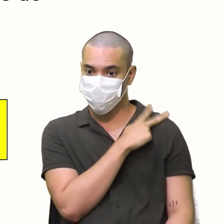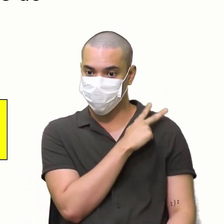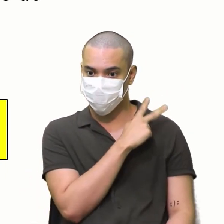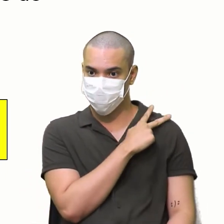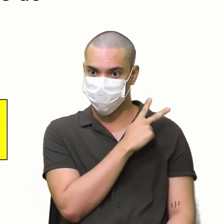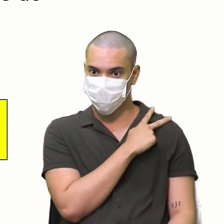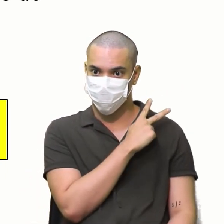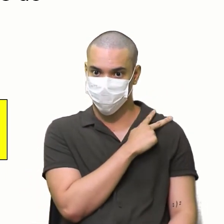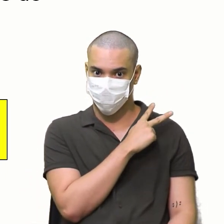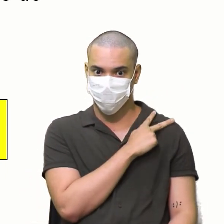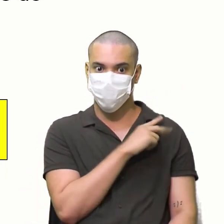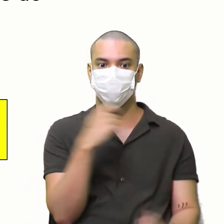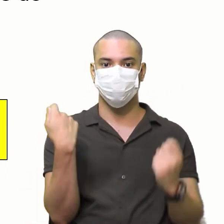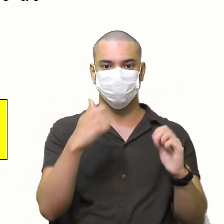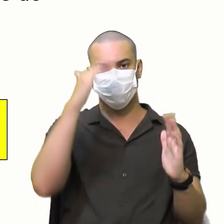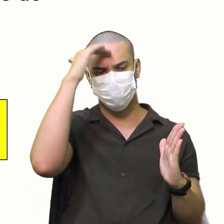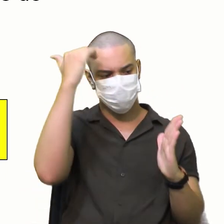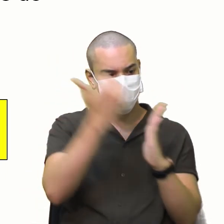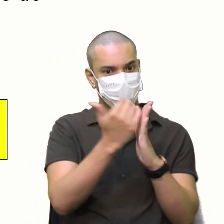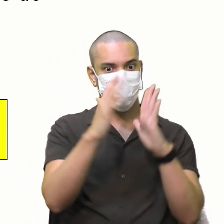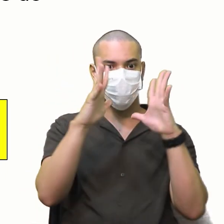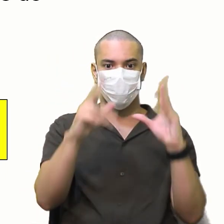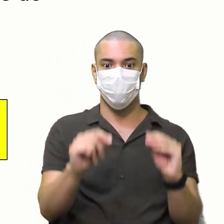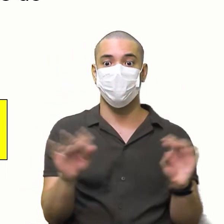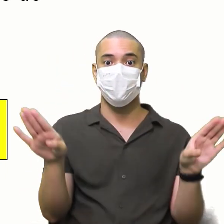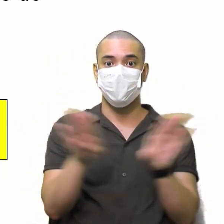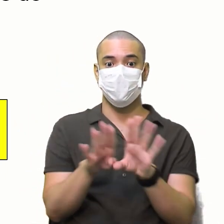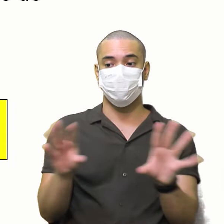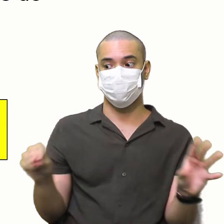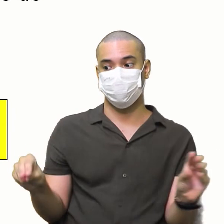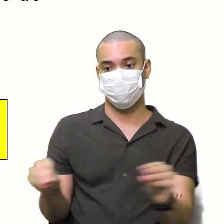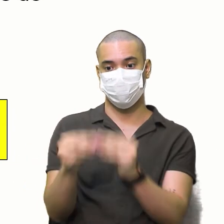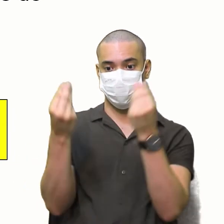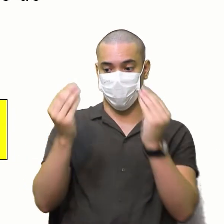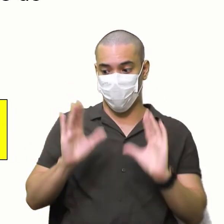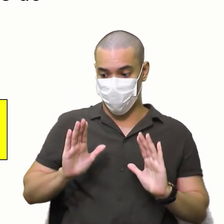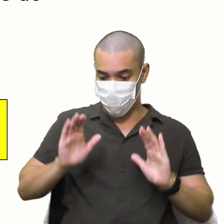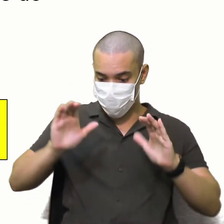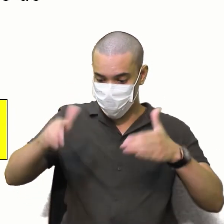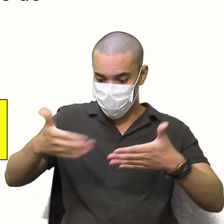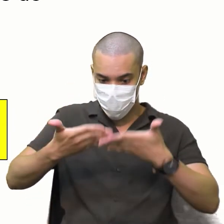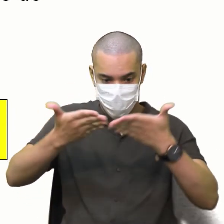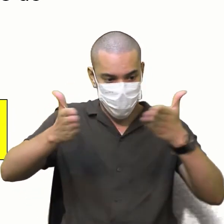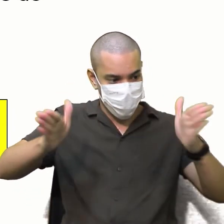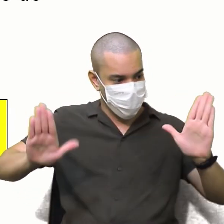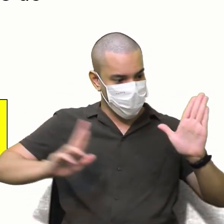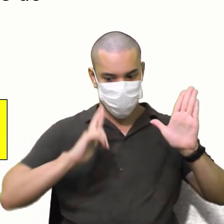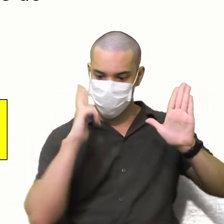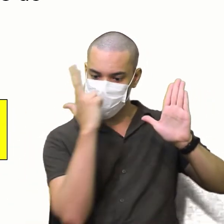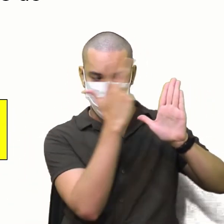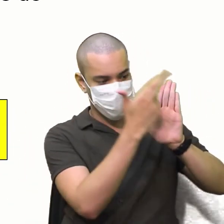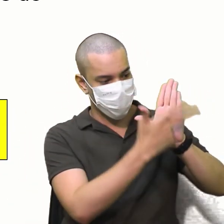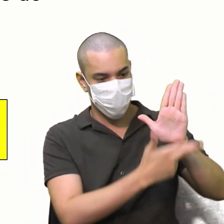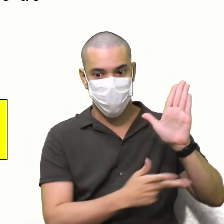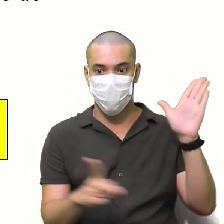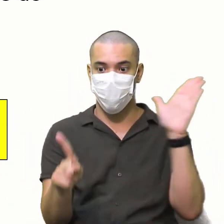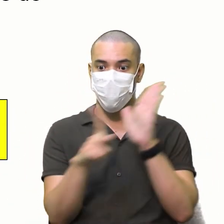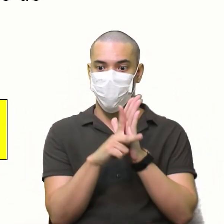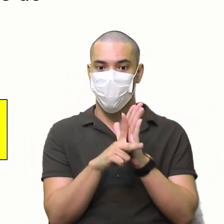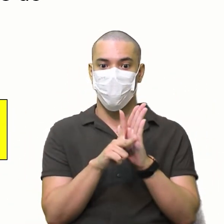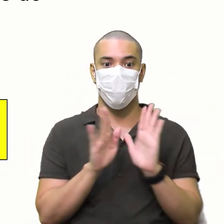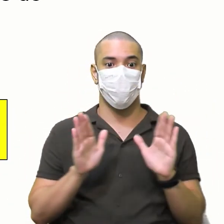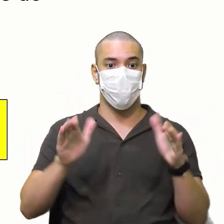médio Nós temos que cumprir Todos E nós temos também O foco De abrir Esse leque Para o Enem